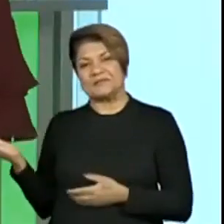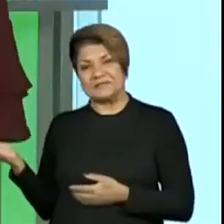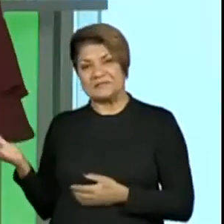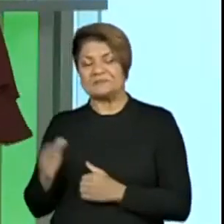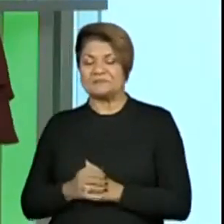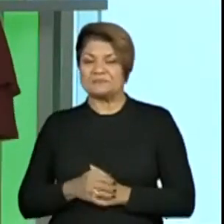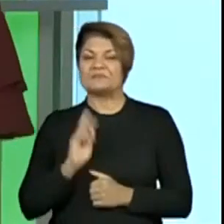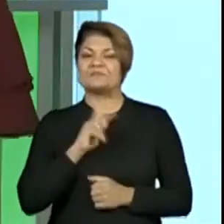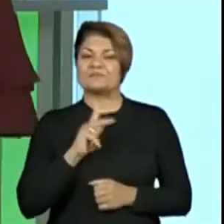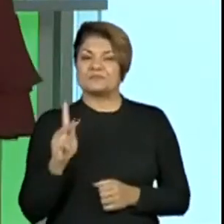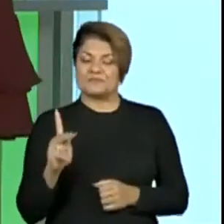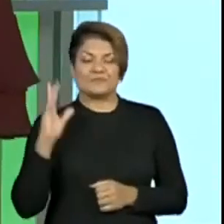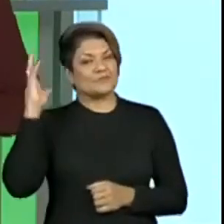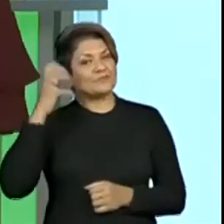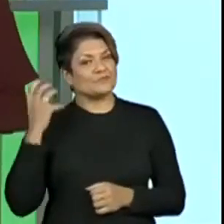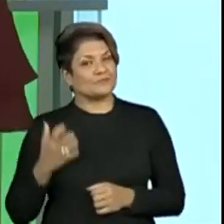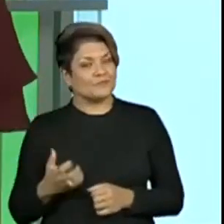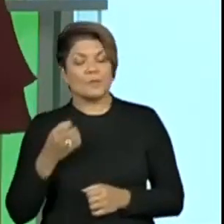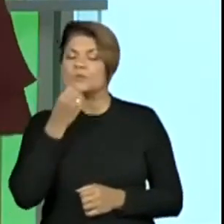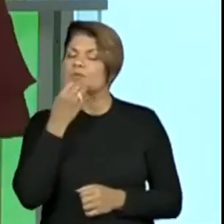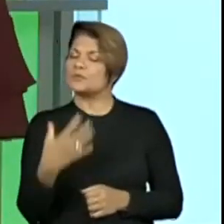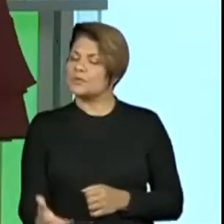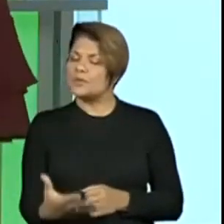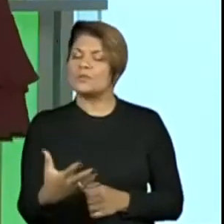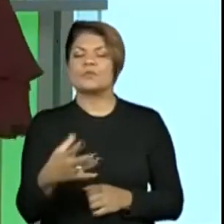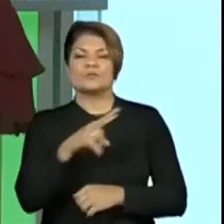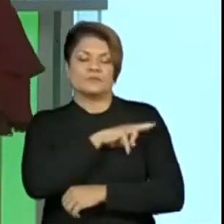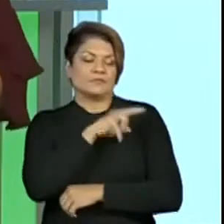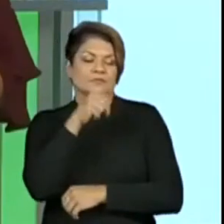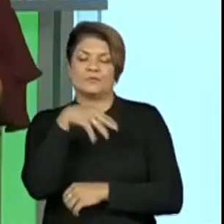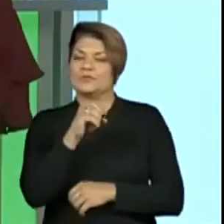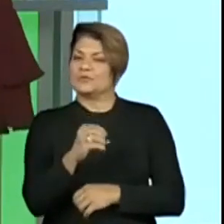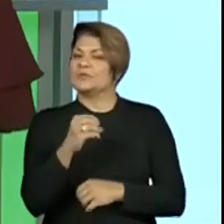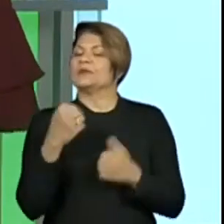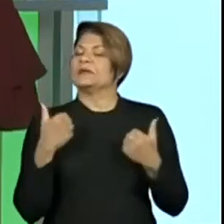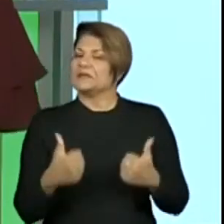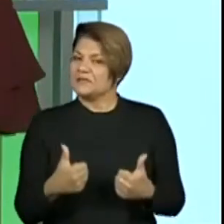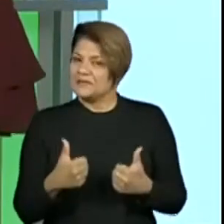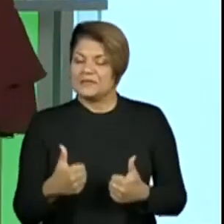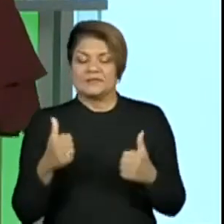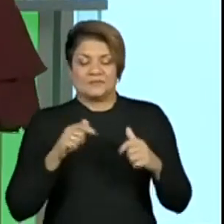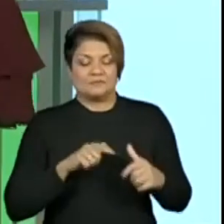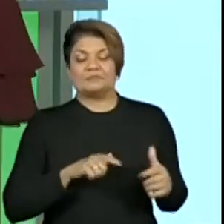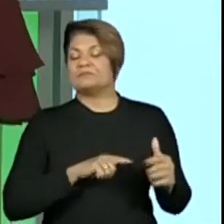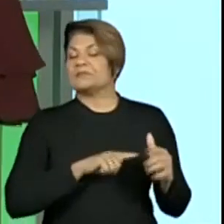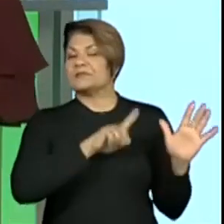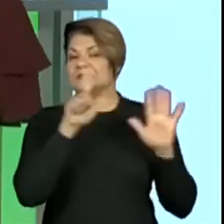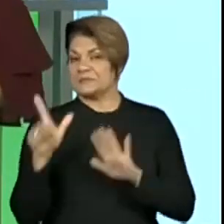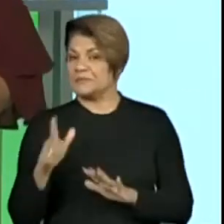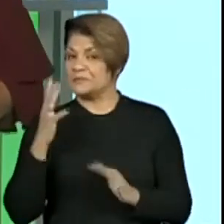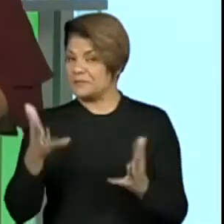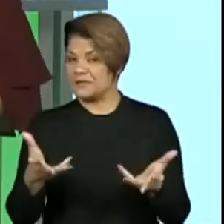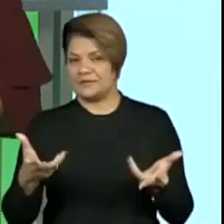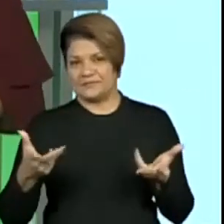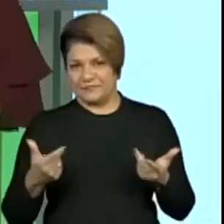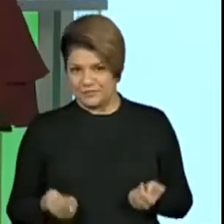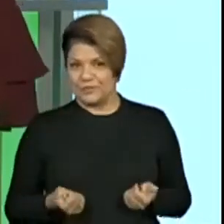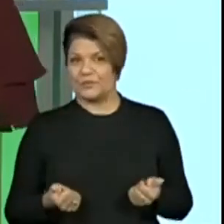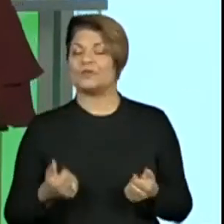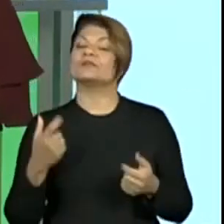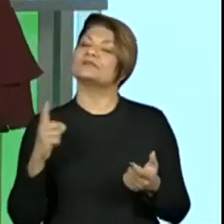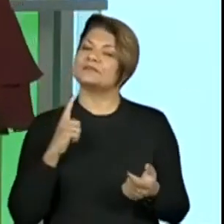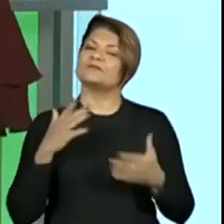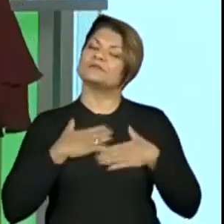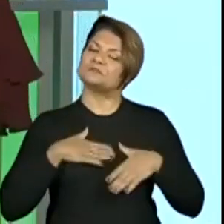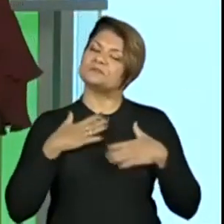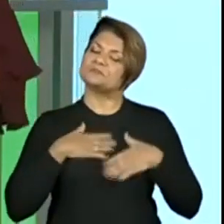Ana Paula, é sempre muito bom estar aqui. Bom dia, segundo ano, uma semana maravilhosa para a gente, depois de um longo dia de